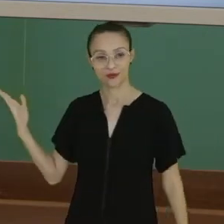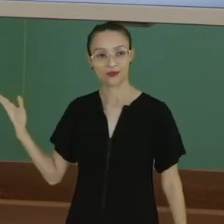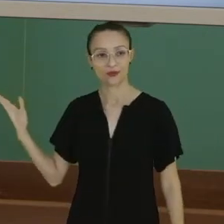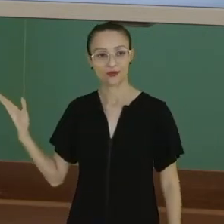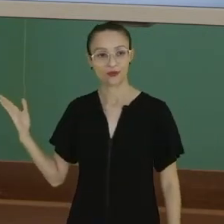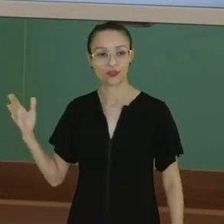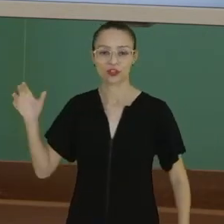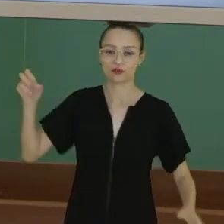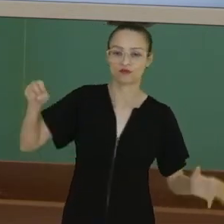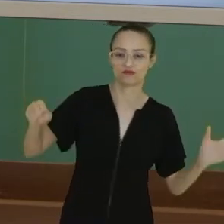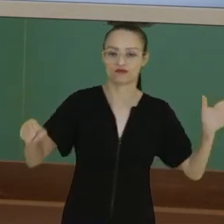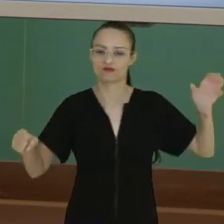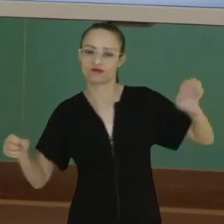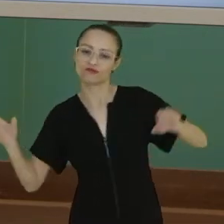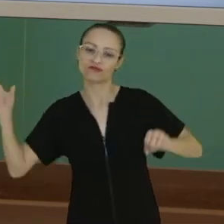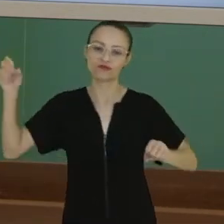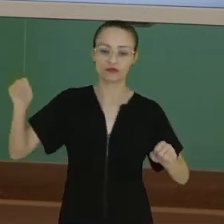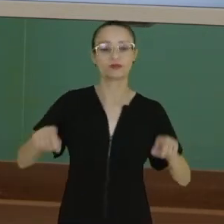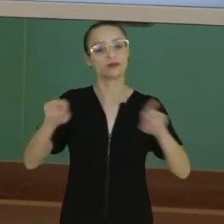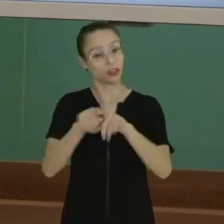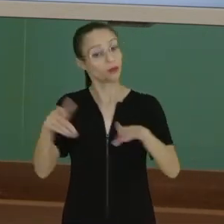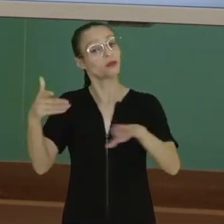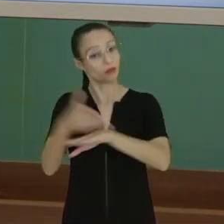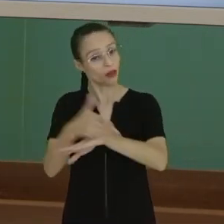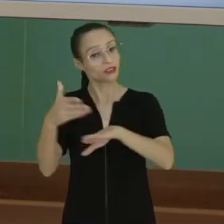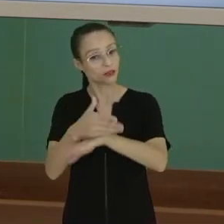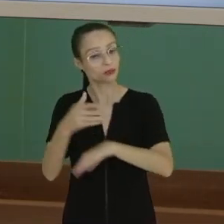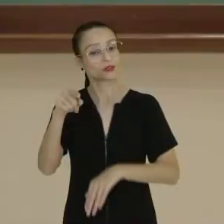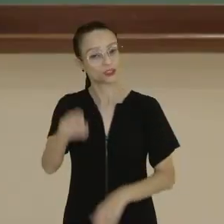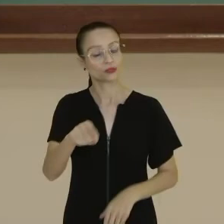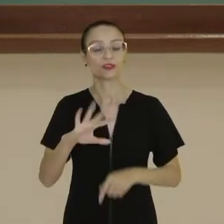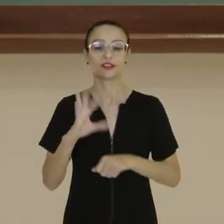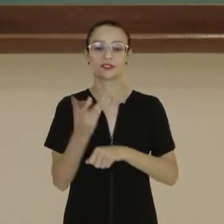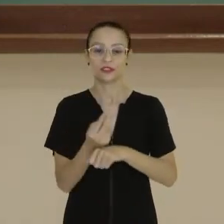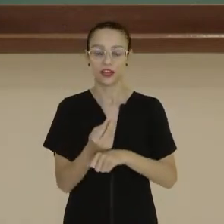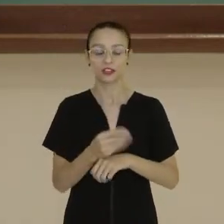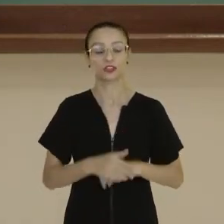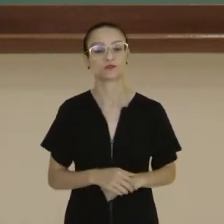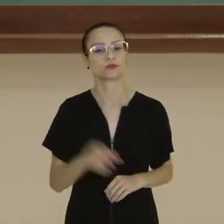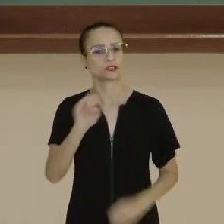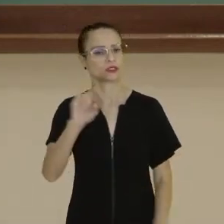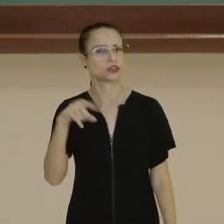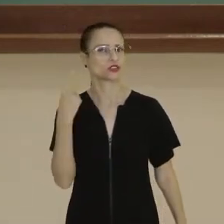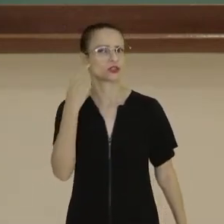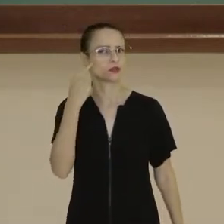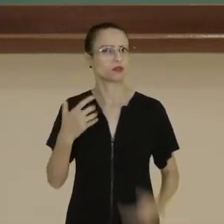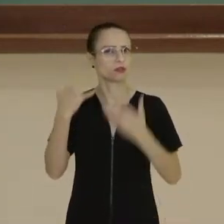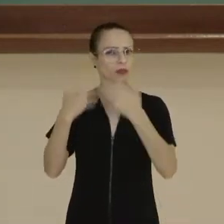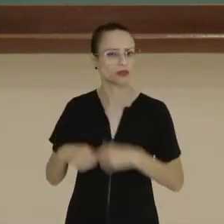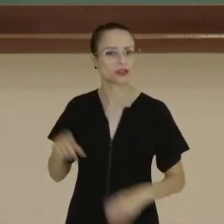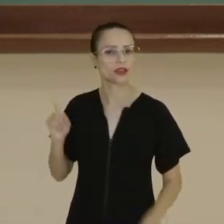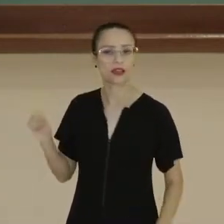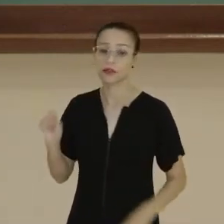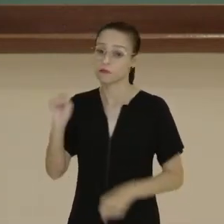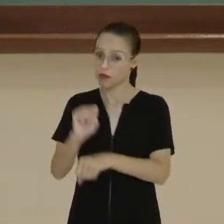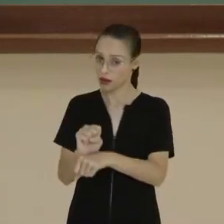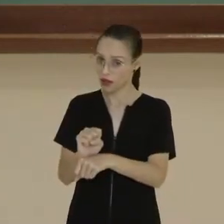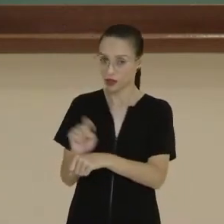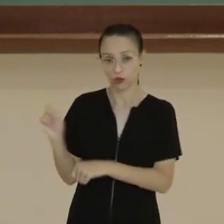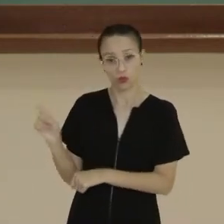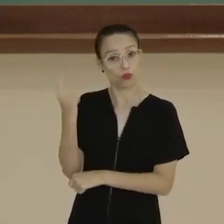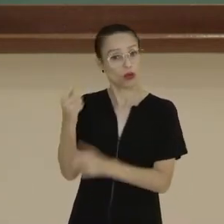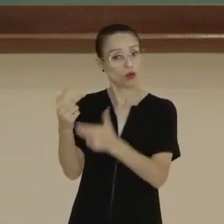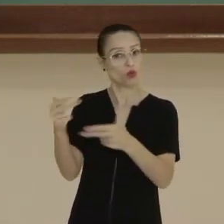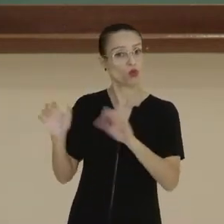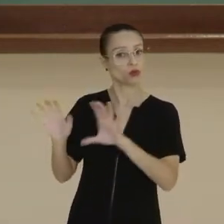Politope. Então, também está participando ativamente da obra. Se a gente parar para pensar que essa obra paradinha é uma, é uma